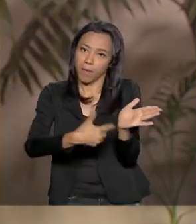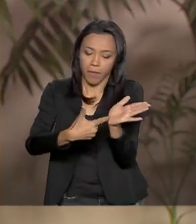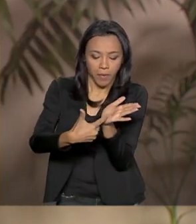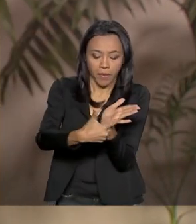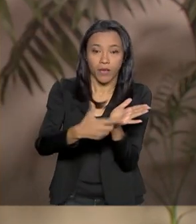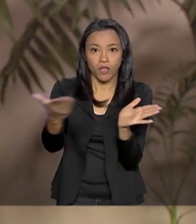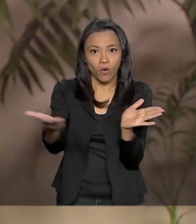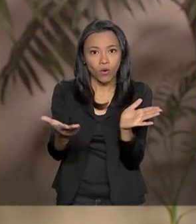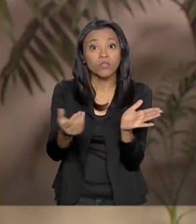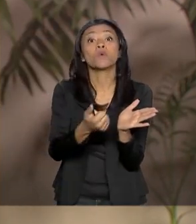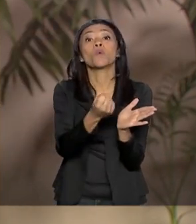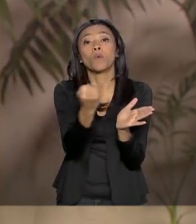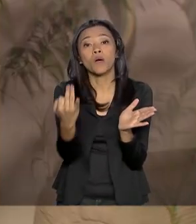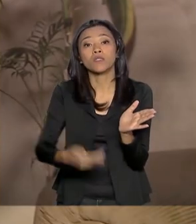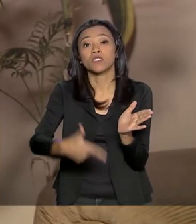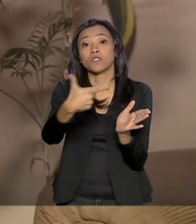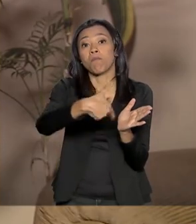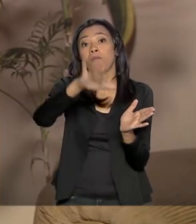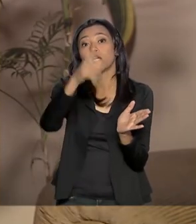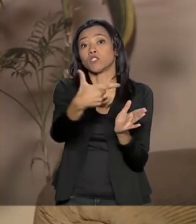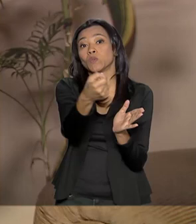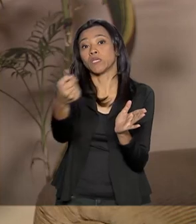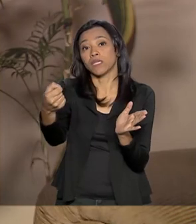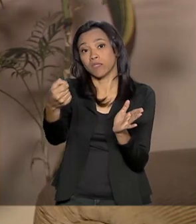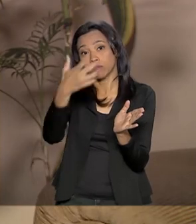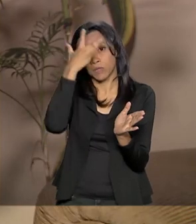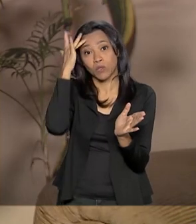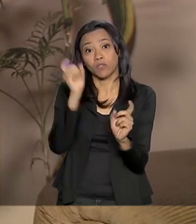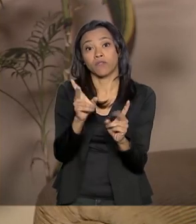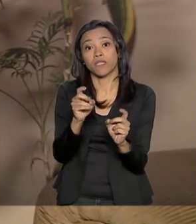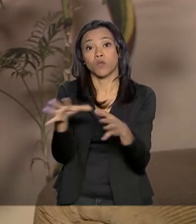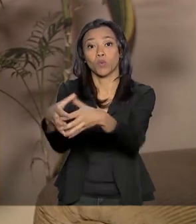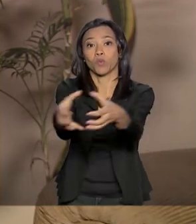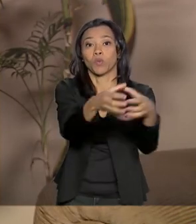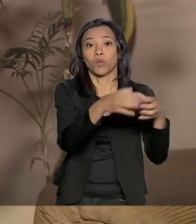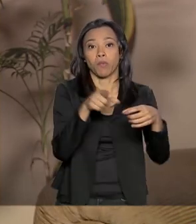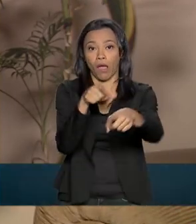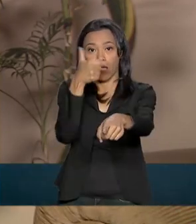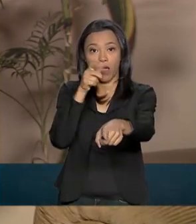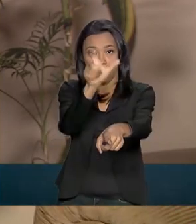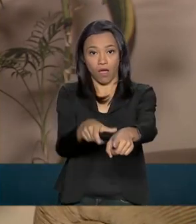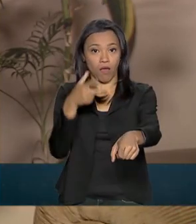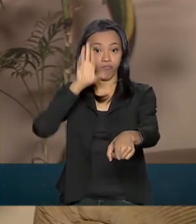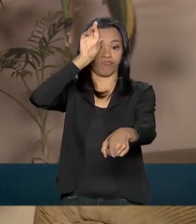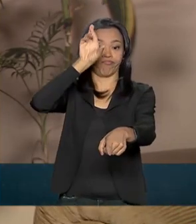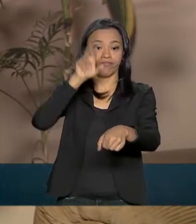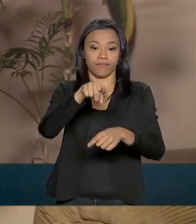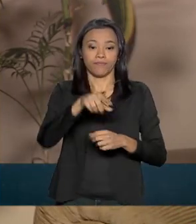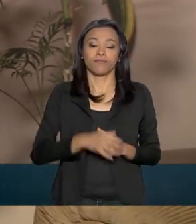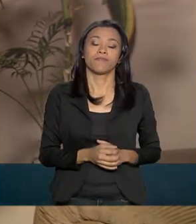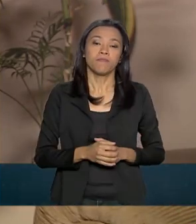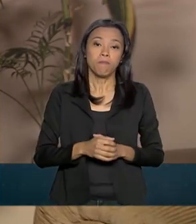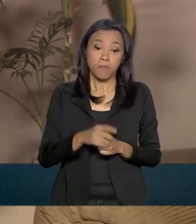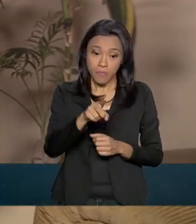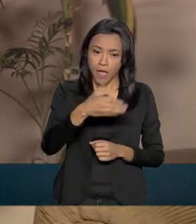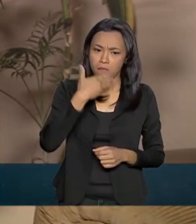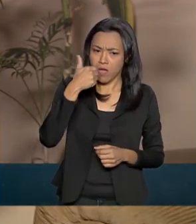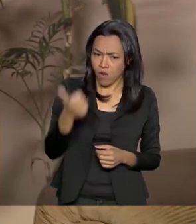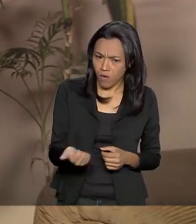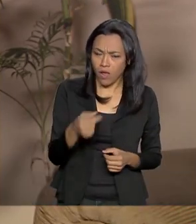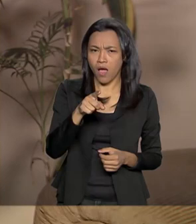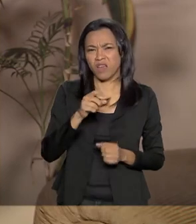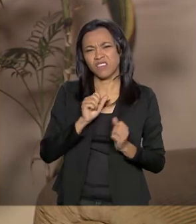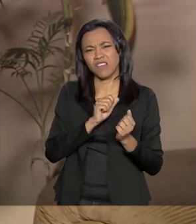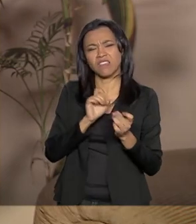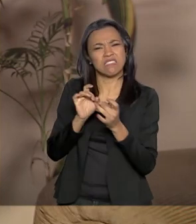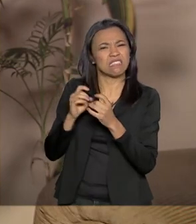mais de 200 vendedoras. Ajudar o companheiro, o os filhos estudam em uma escola melhor. Sair, às vezes, de um